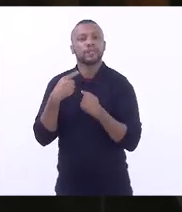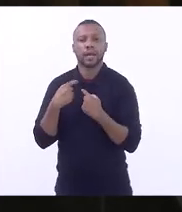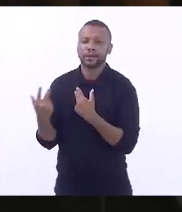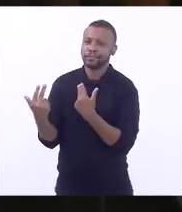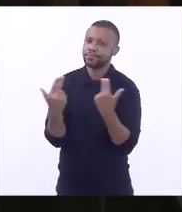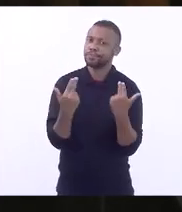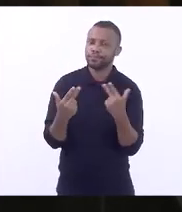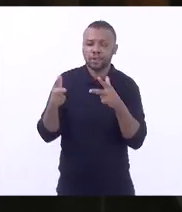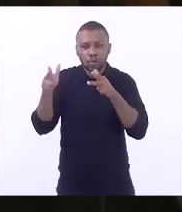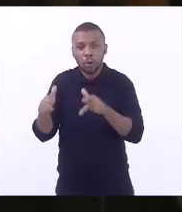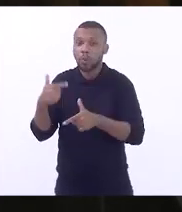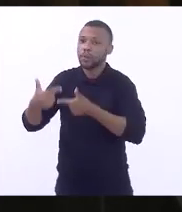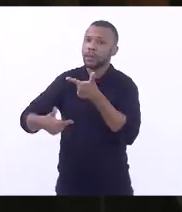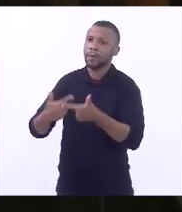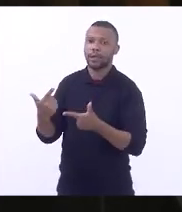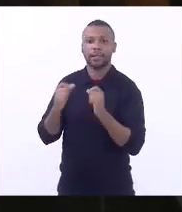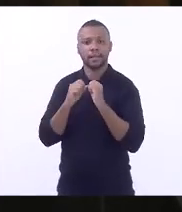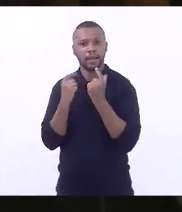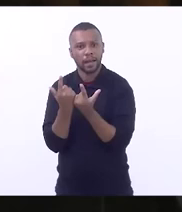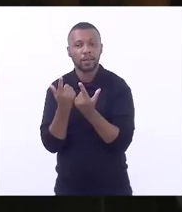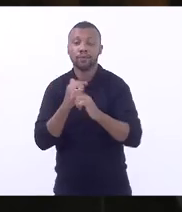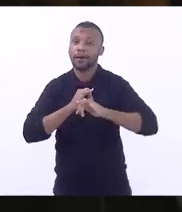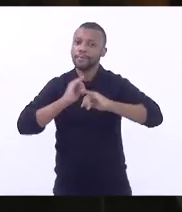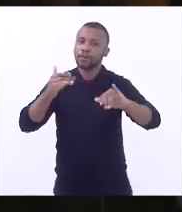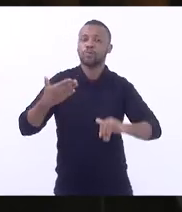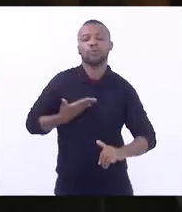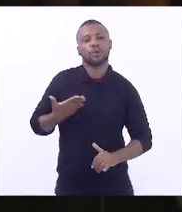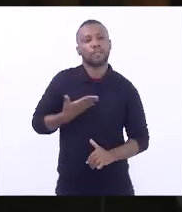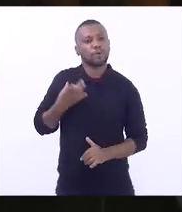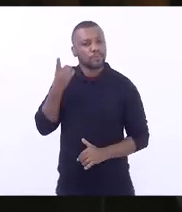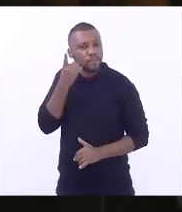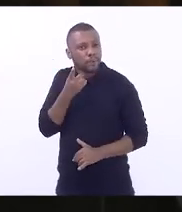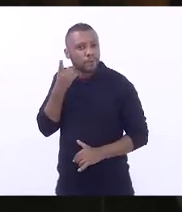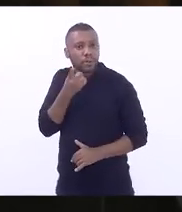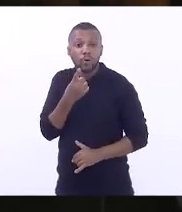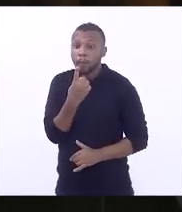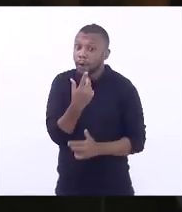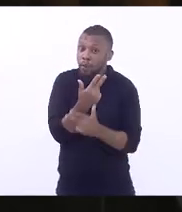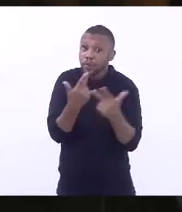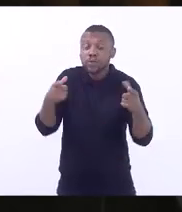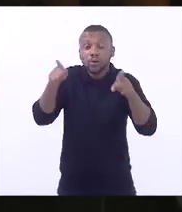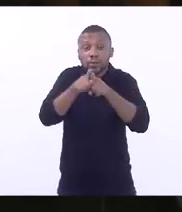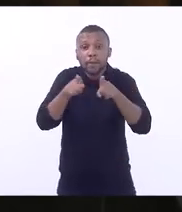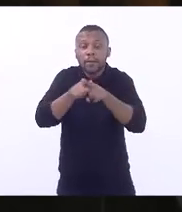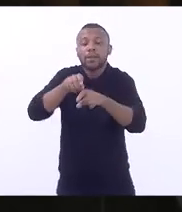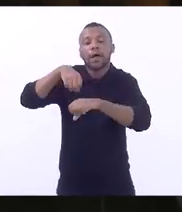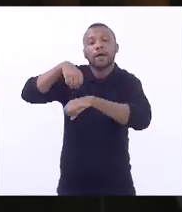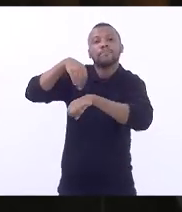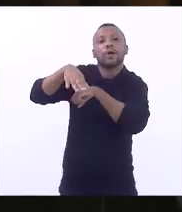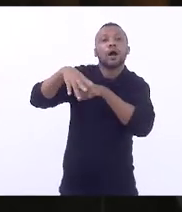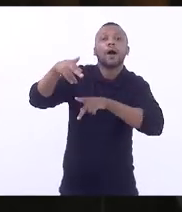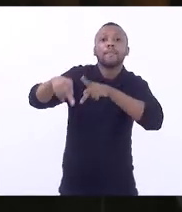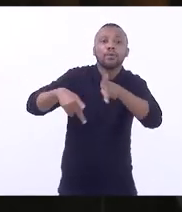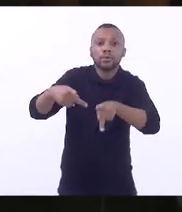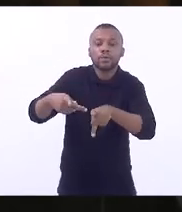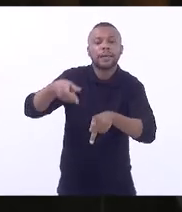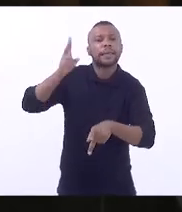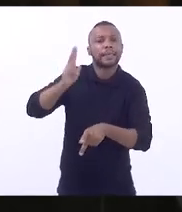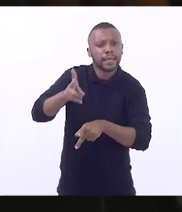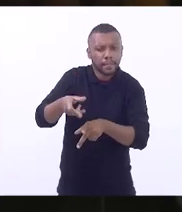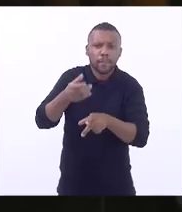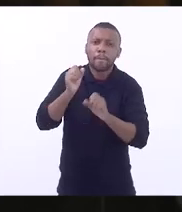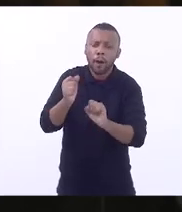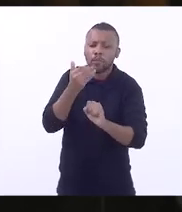plenário, senhora presidente, e digo aos meus colegas parlamentares, uma coisa que também digo agora população, pode contar sempre comigo,